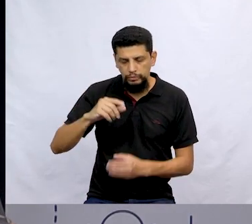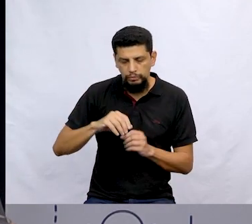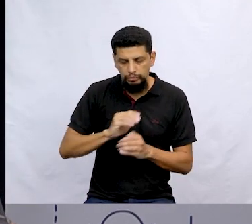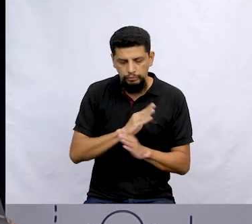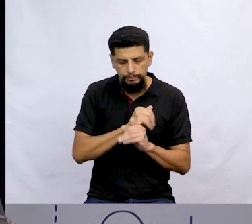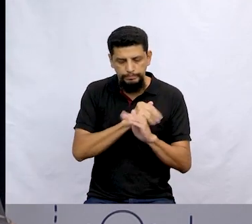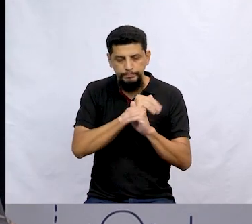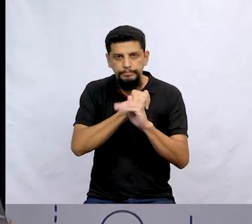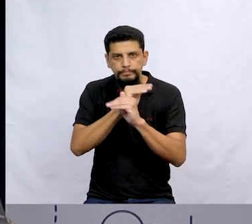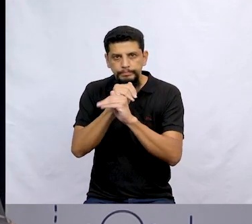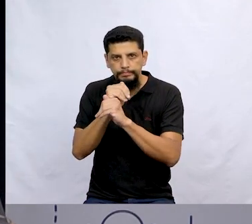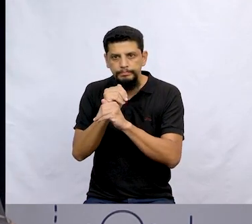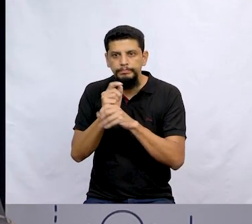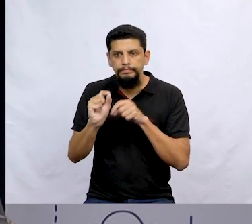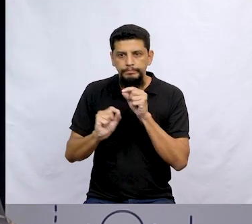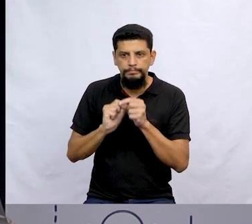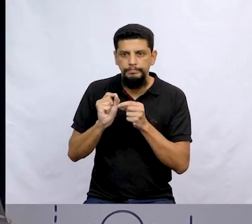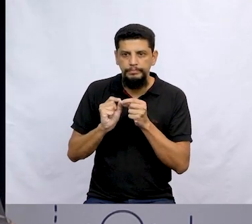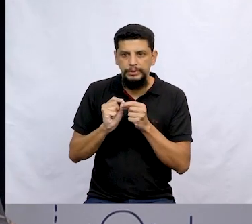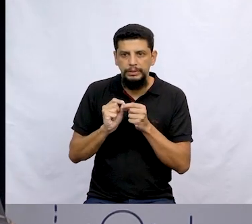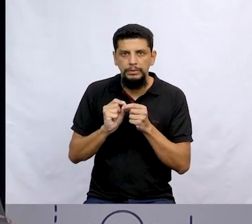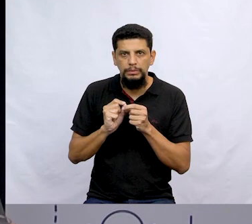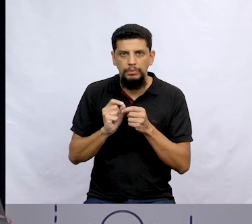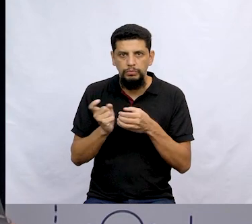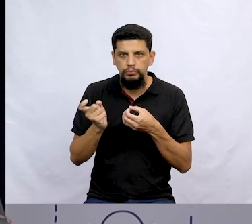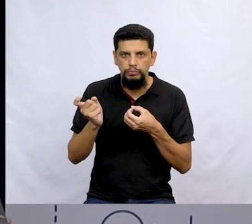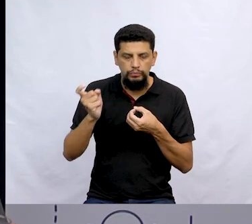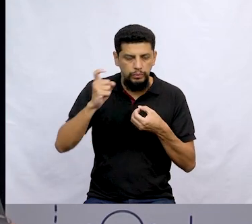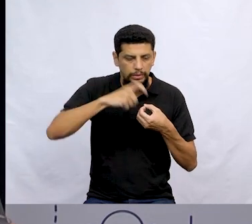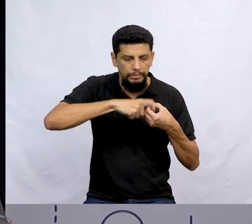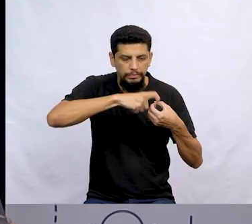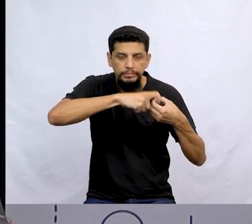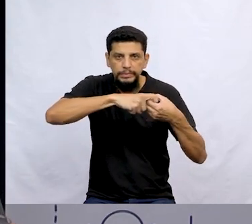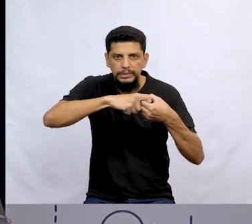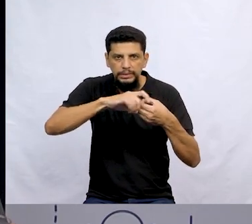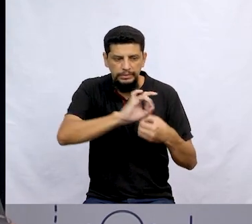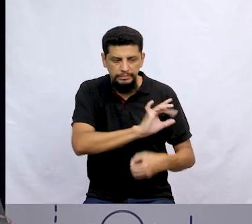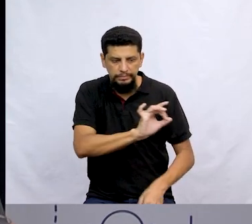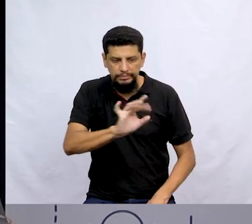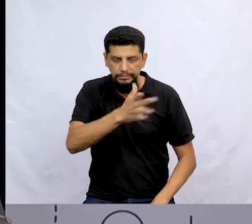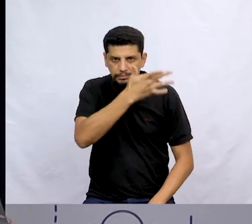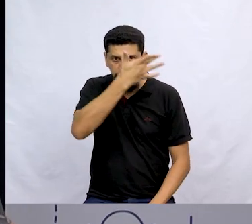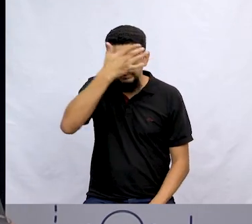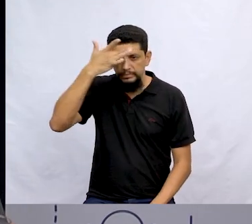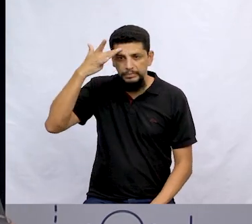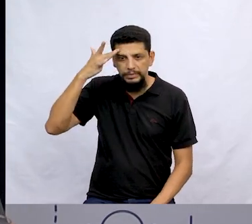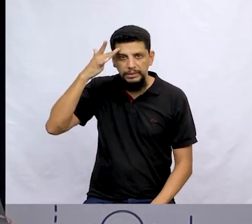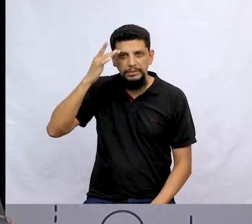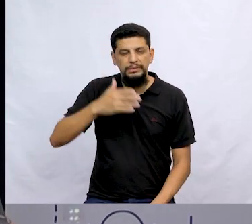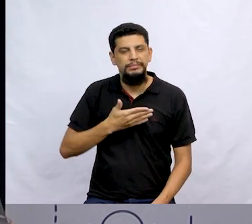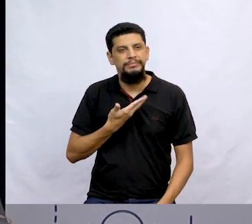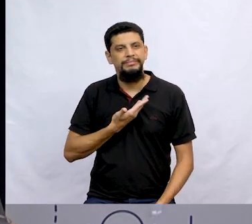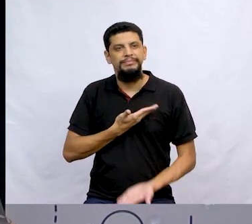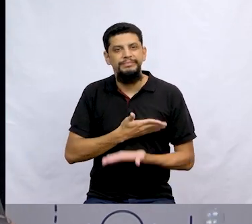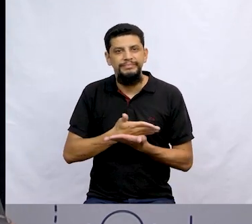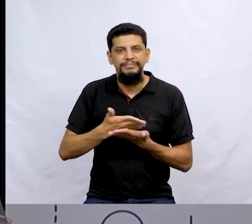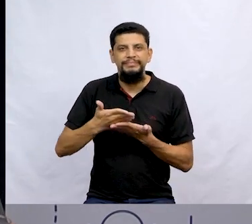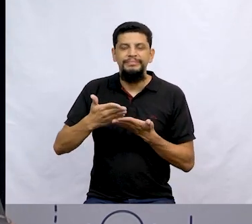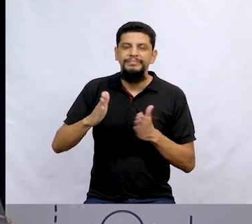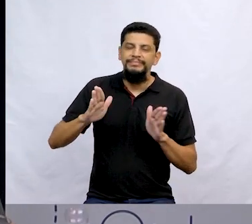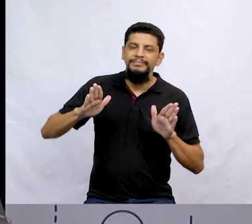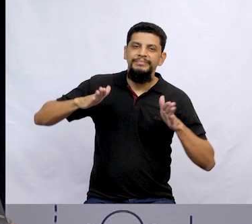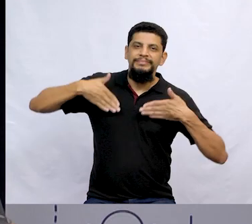voar, ia voltar para quem? Para os seus donos, isso mesmo. E todos, como um milagre, começaram a se animar